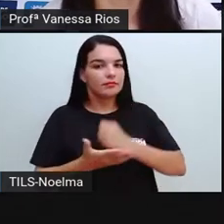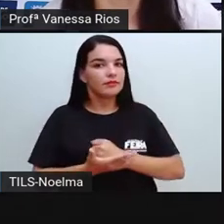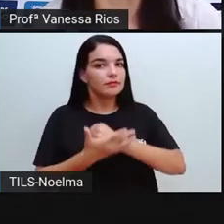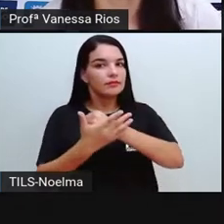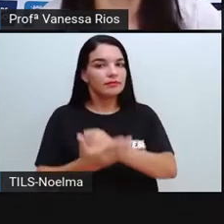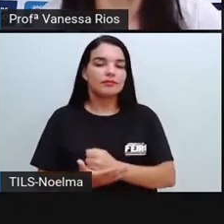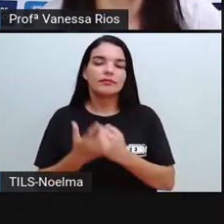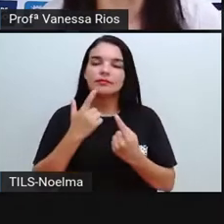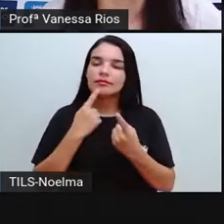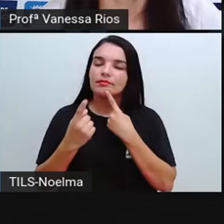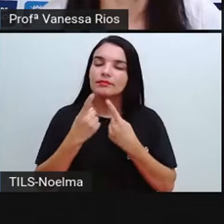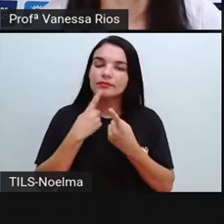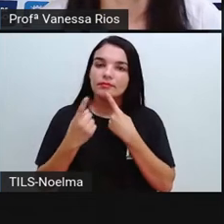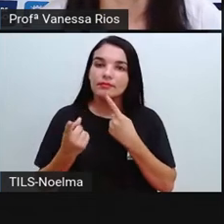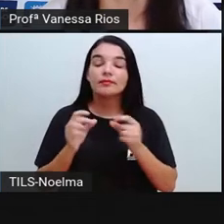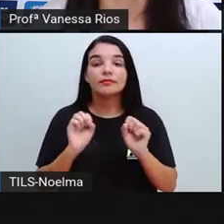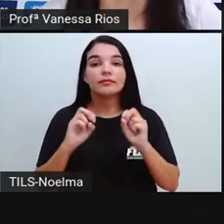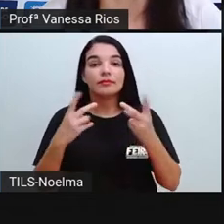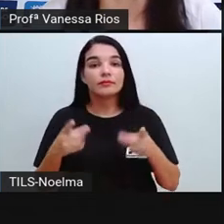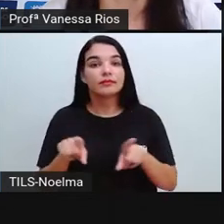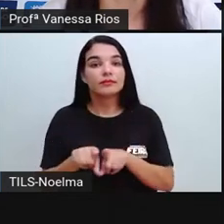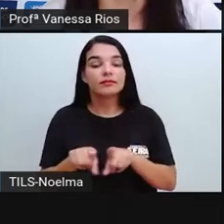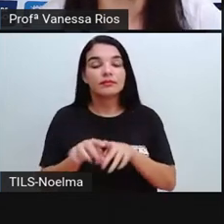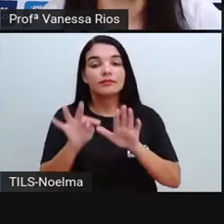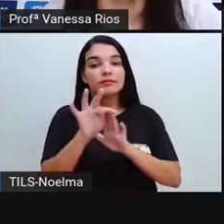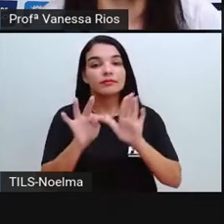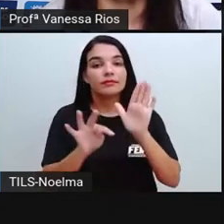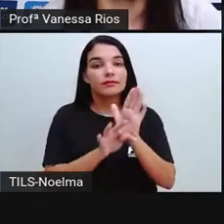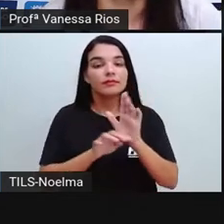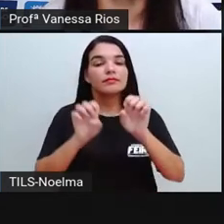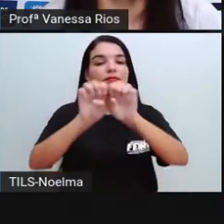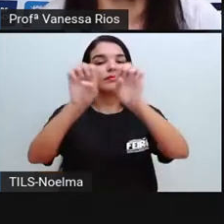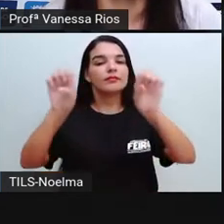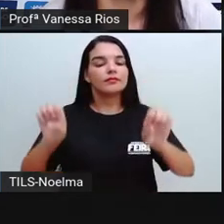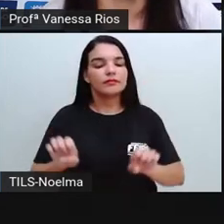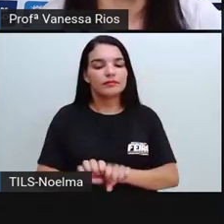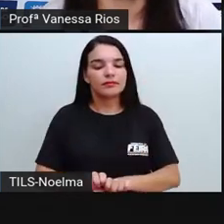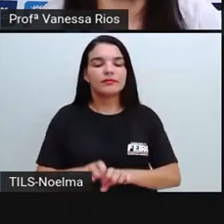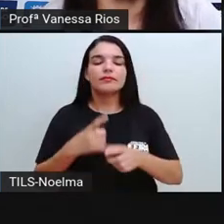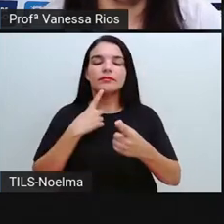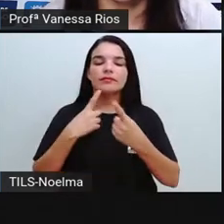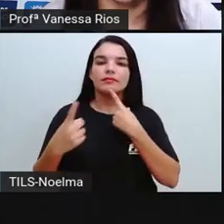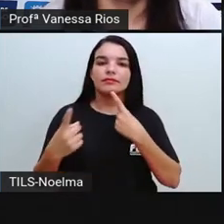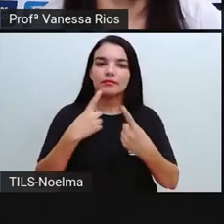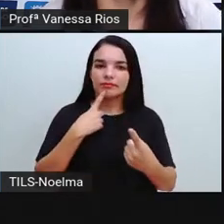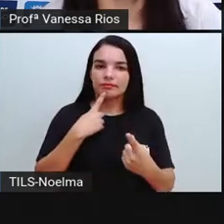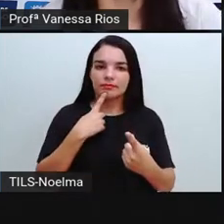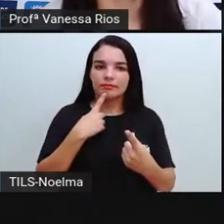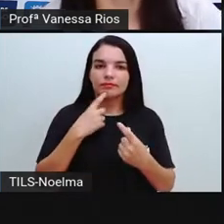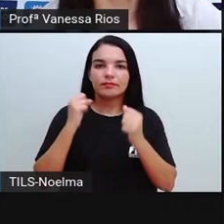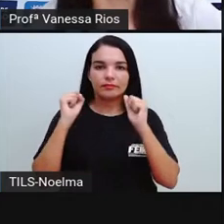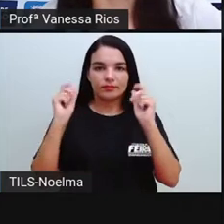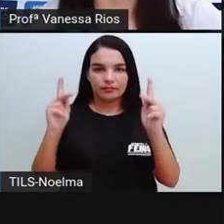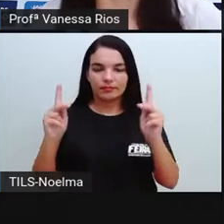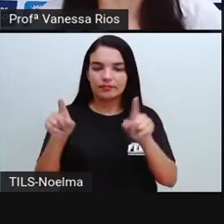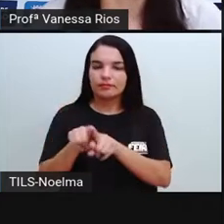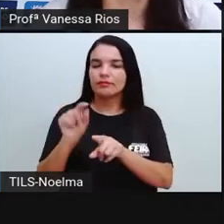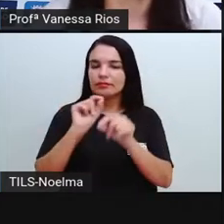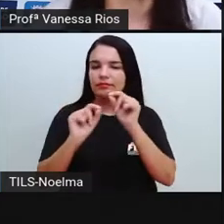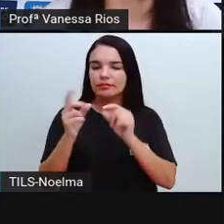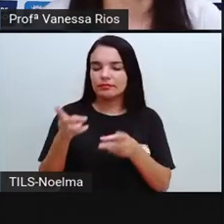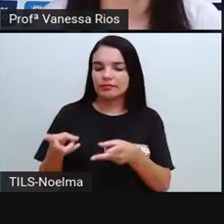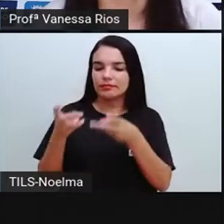entrevista, né? Ou produzir o texto que estrutura uma entrevista, observando suas